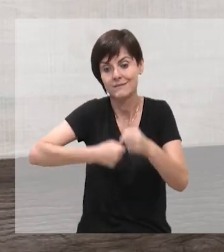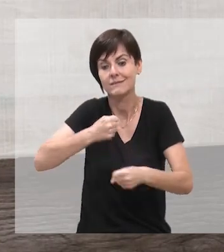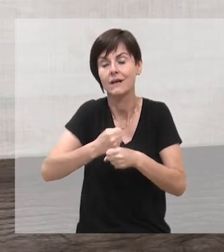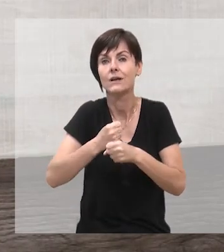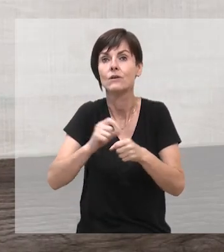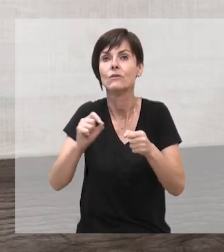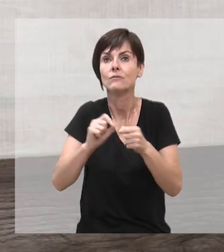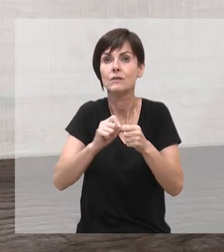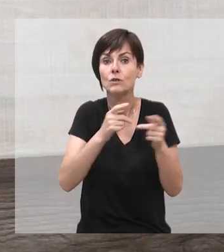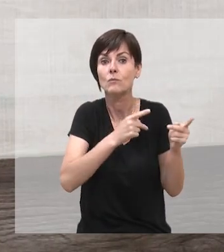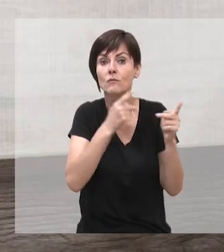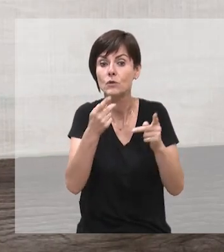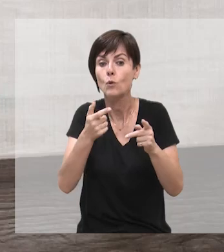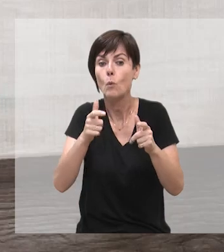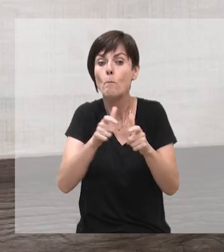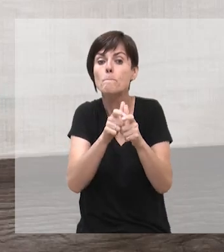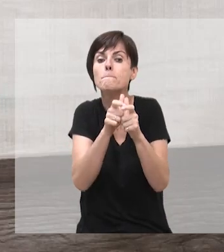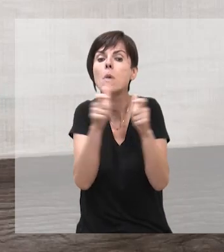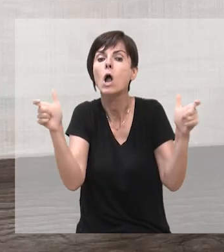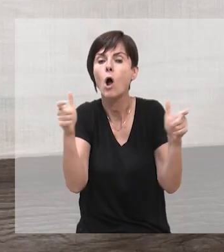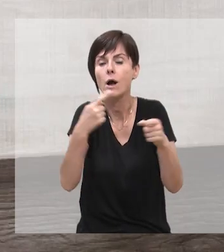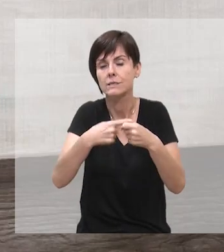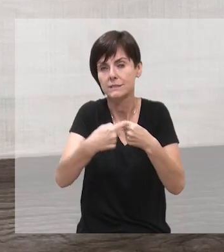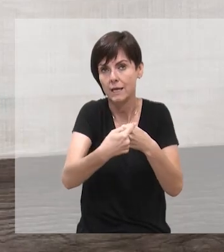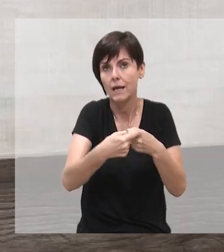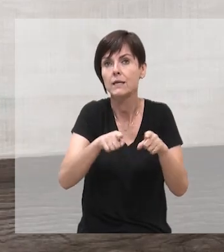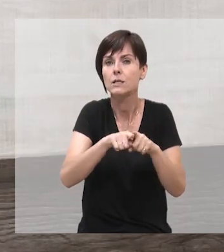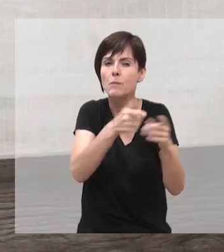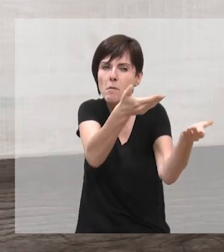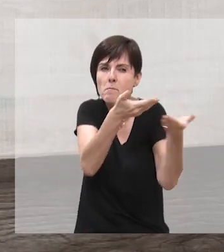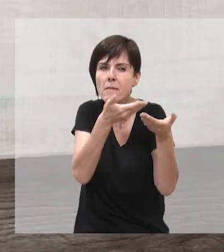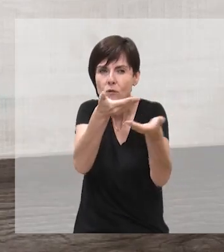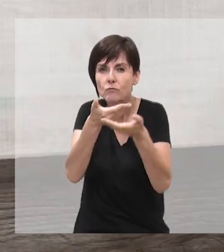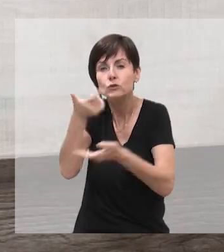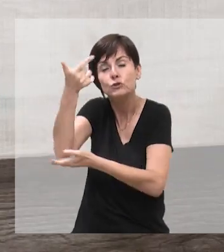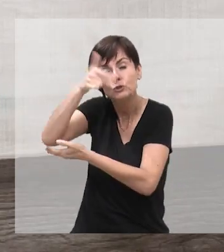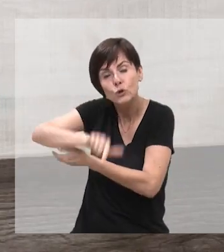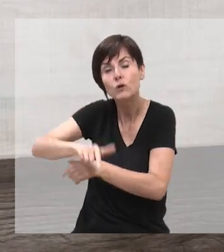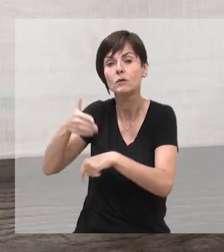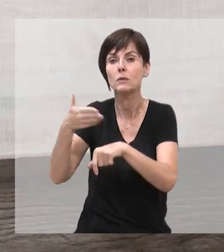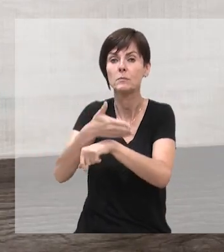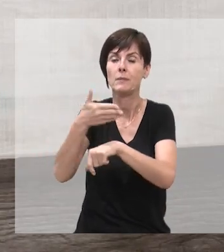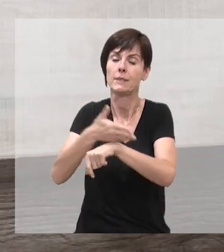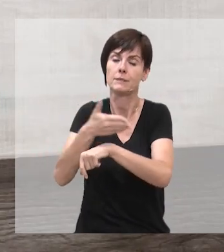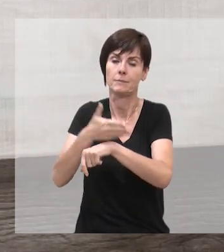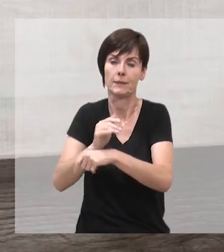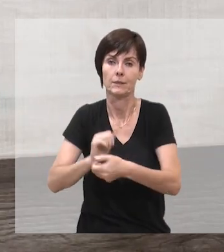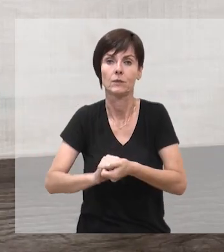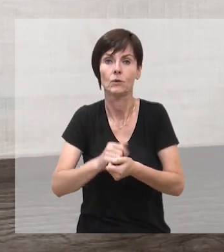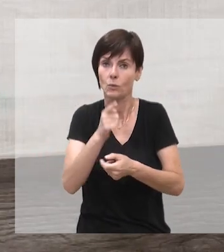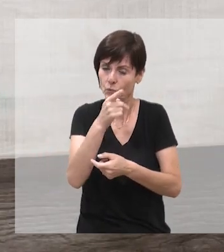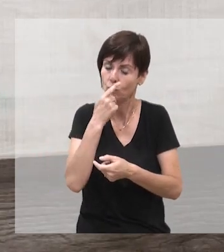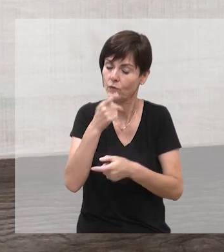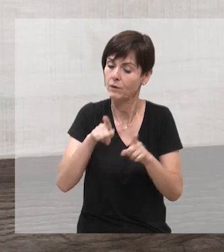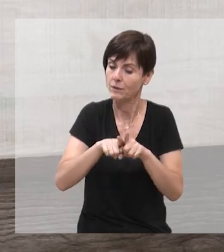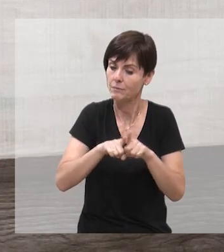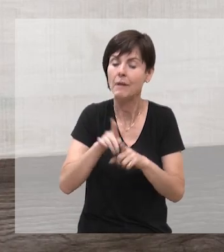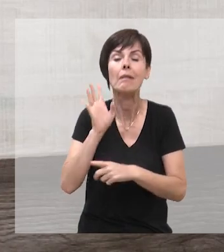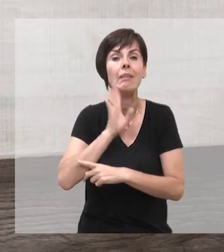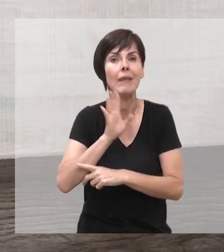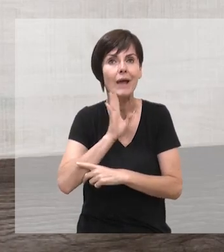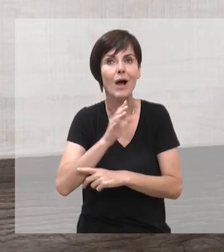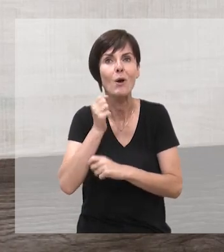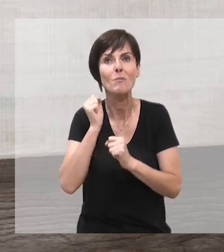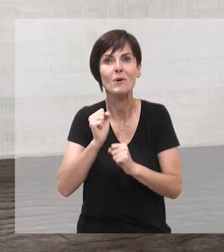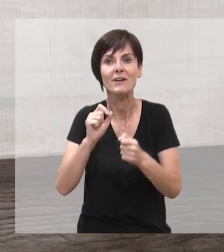este ano, né, fazer um circuito maior e chamar mais nossos autores para participar mais, porque é como tu